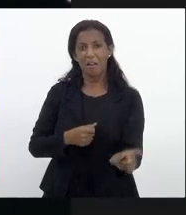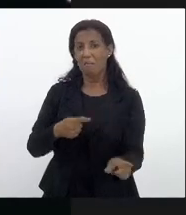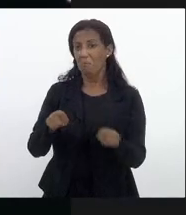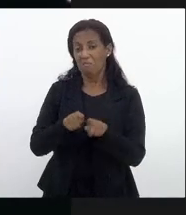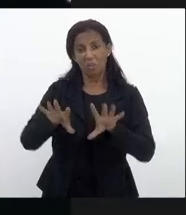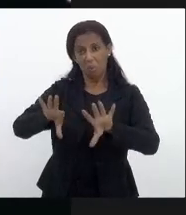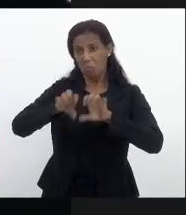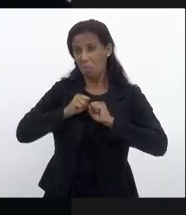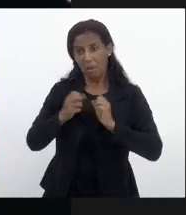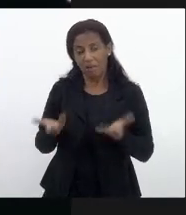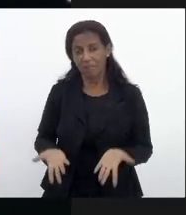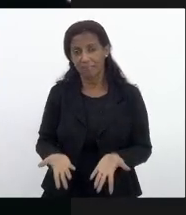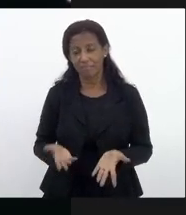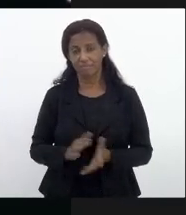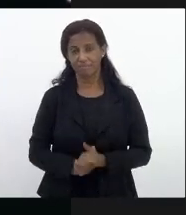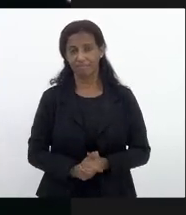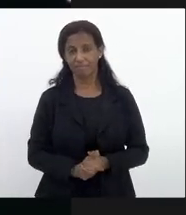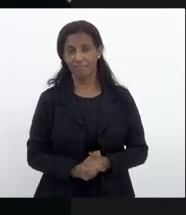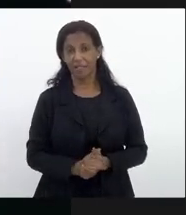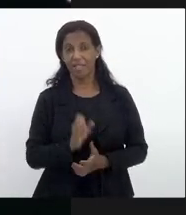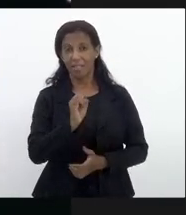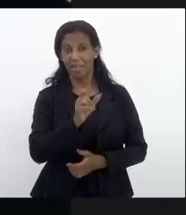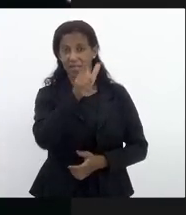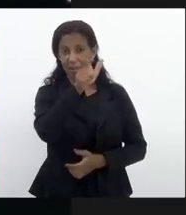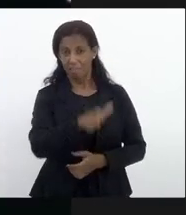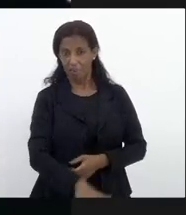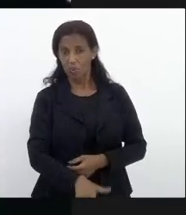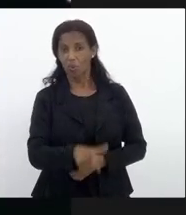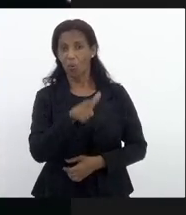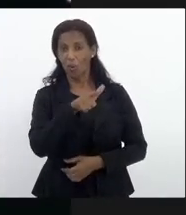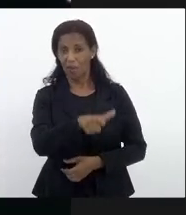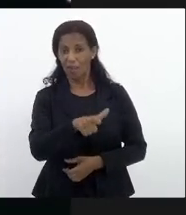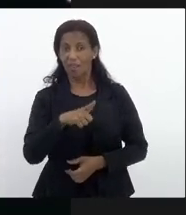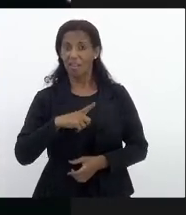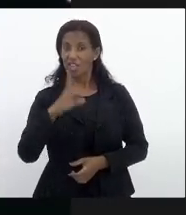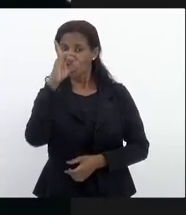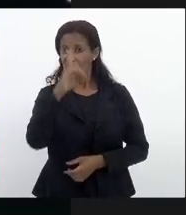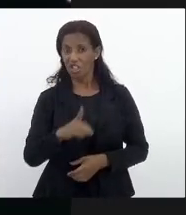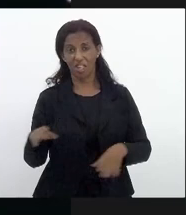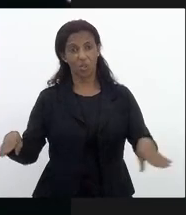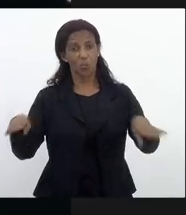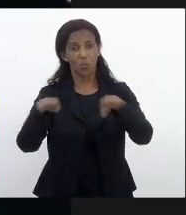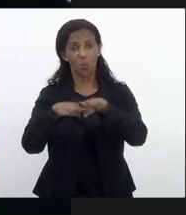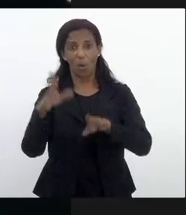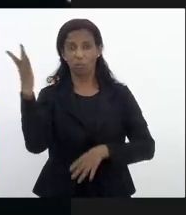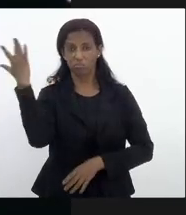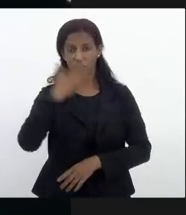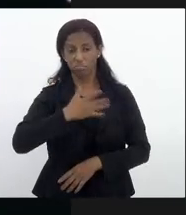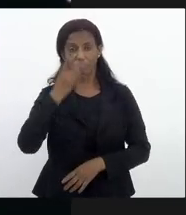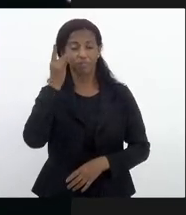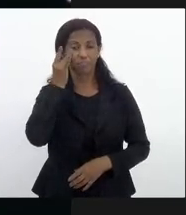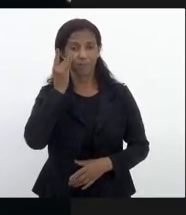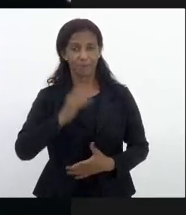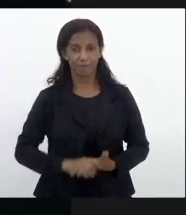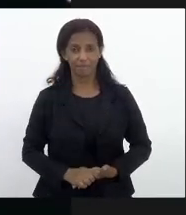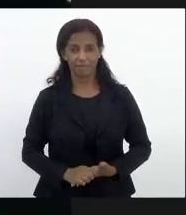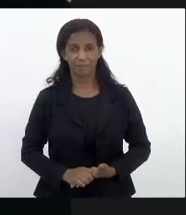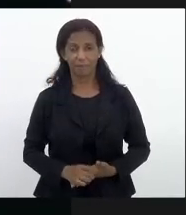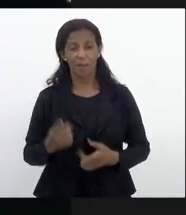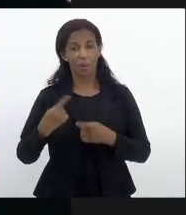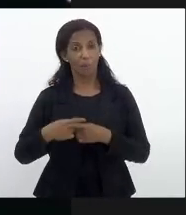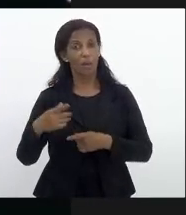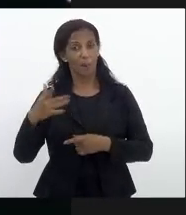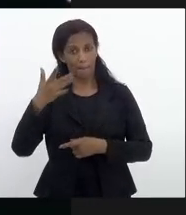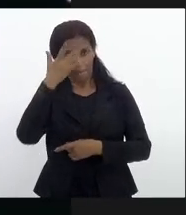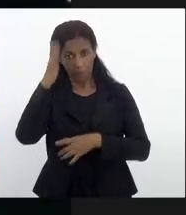então e essa pessoa que está imunizada ela também tem o mesmo direito de provar isso porque quem teve a